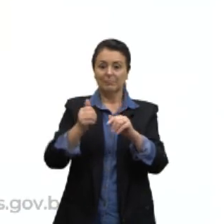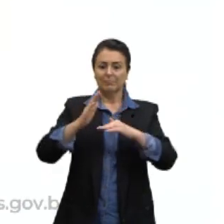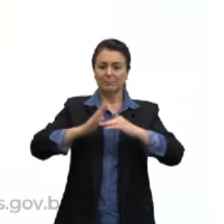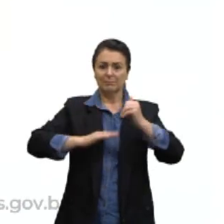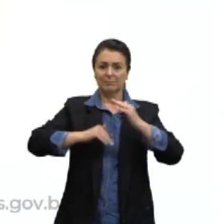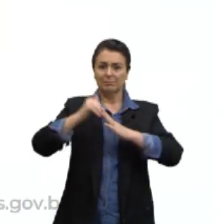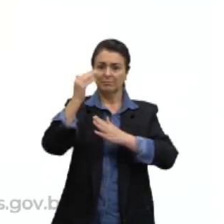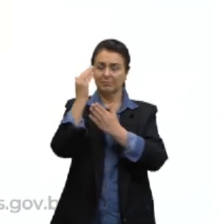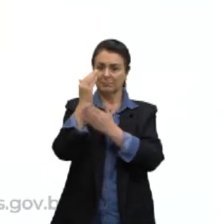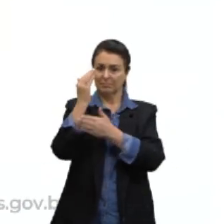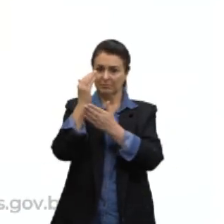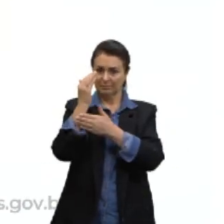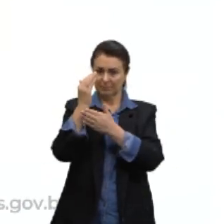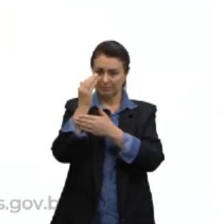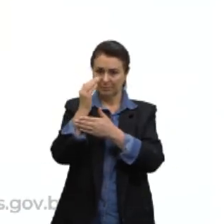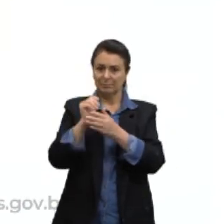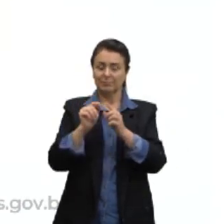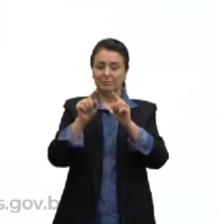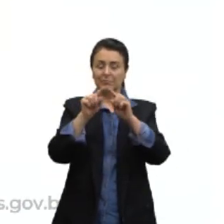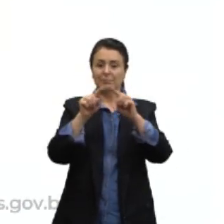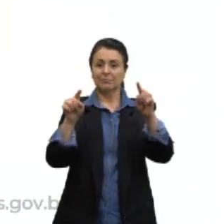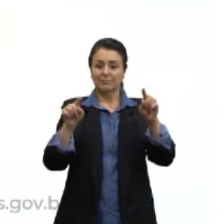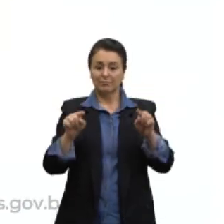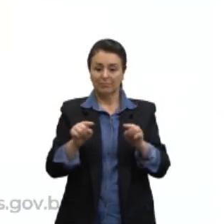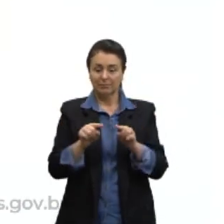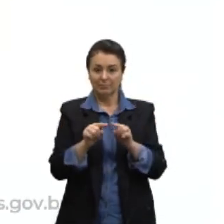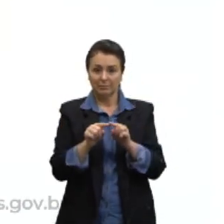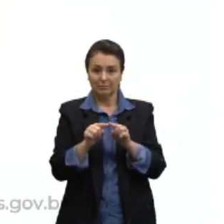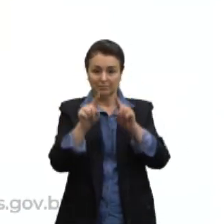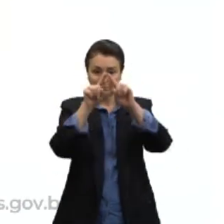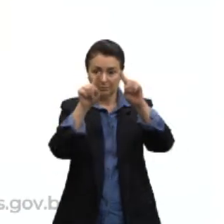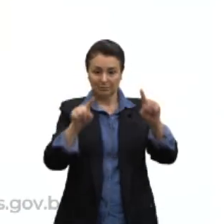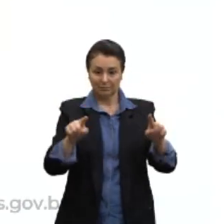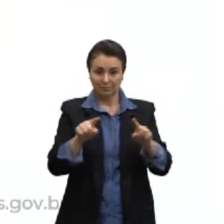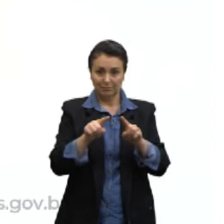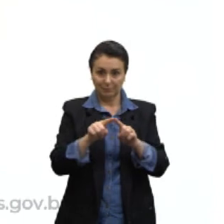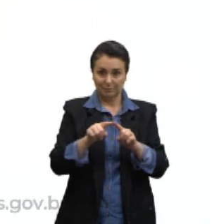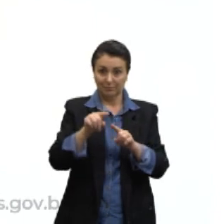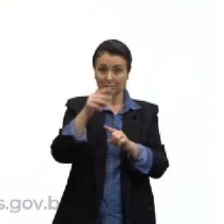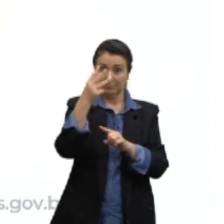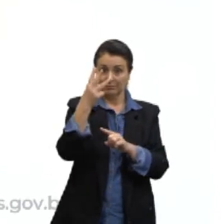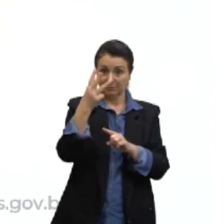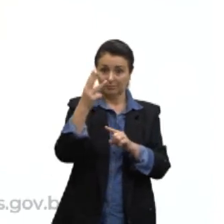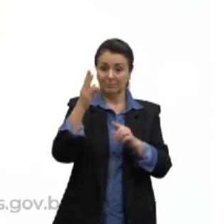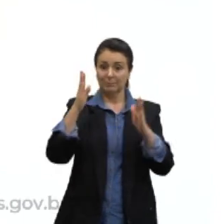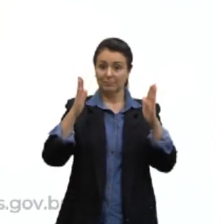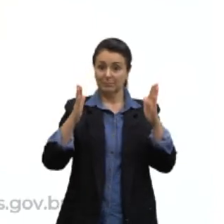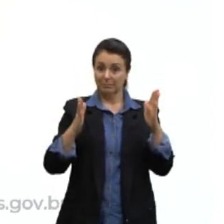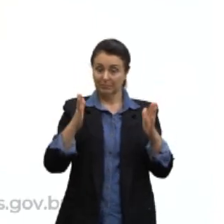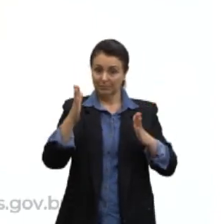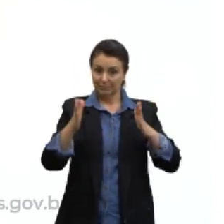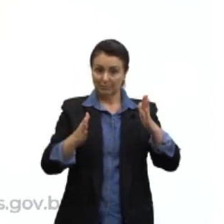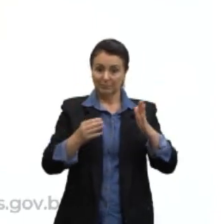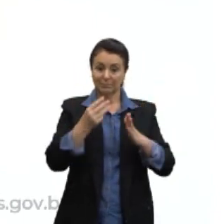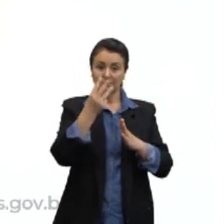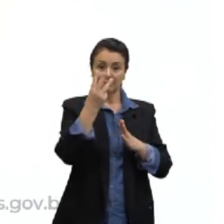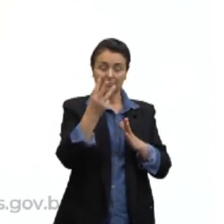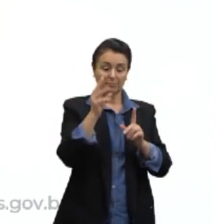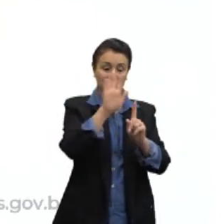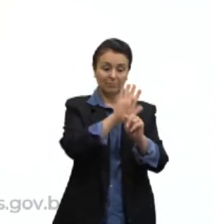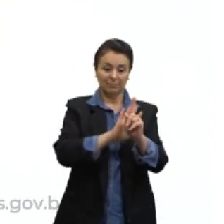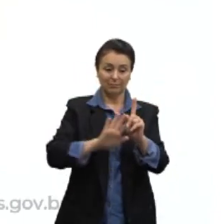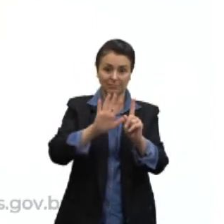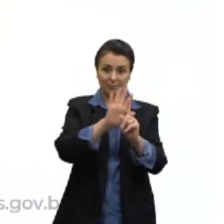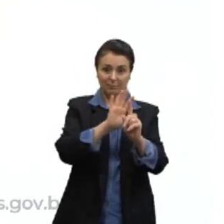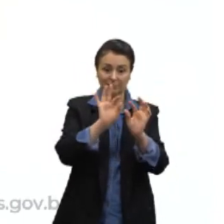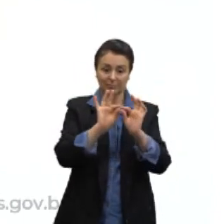recortadas pirâmides triangulares congruentes, cada uma tendo três arestas de medida três,